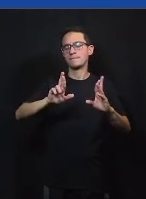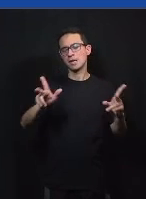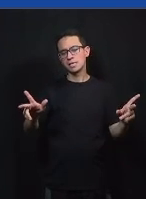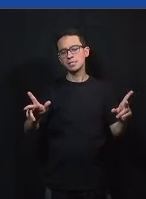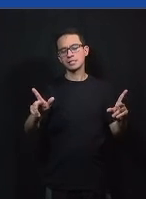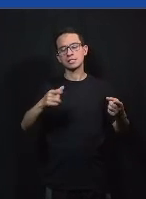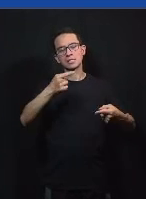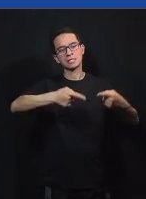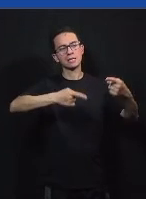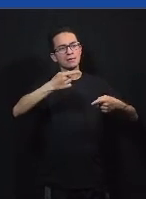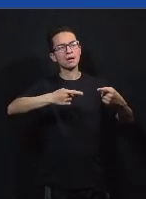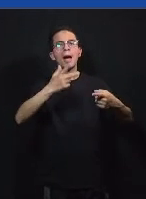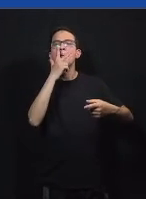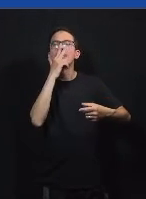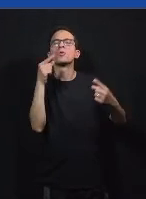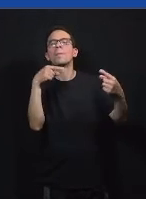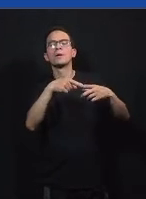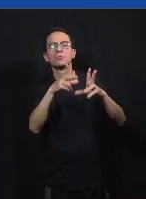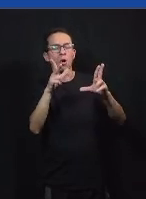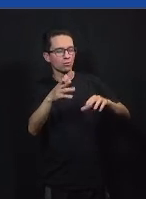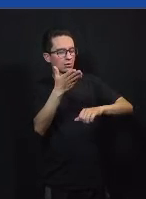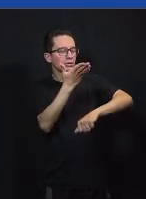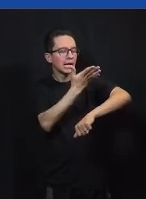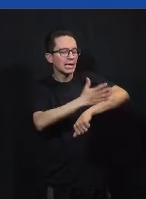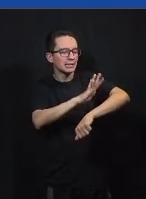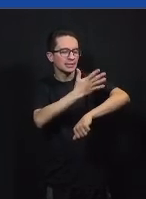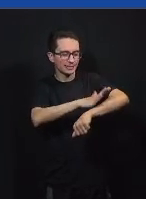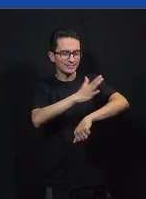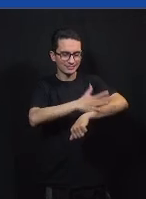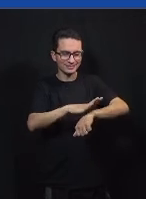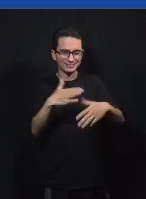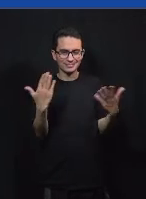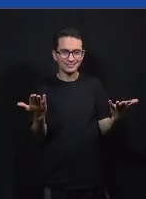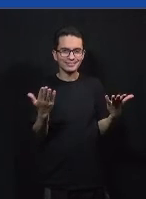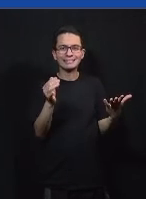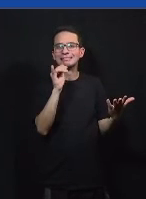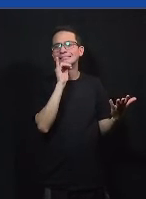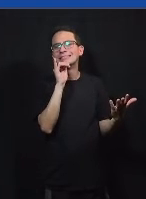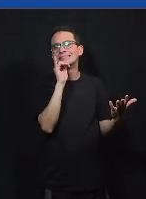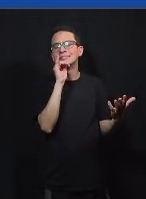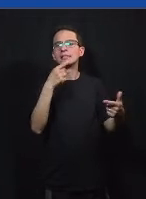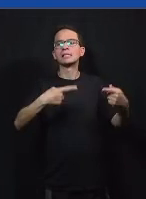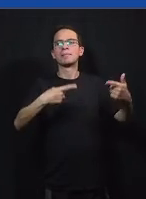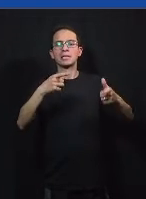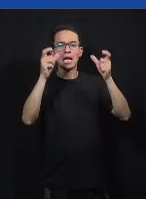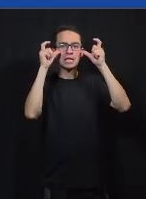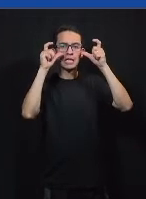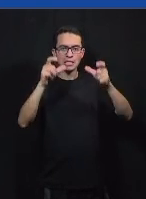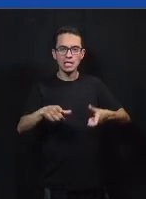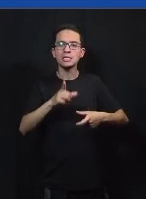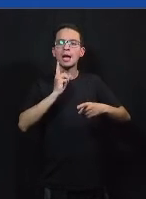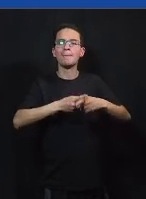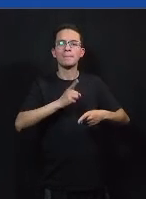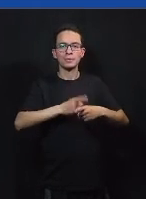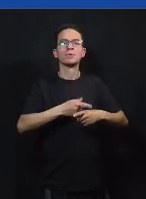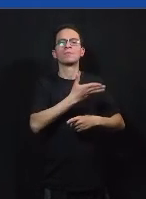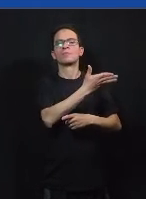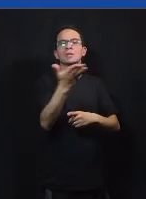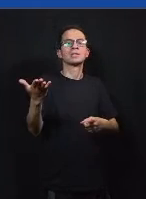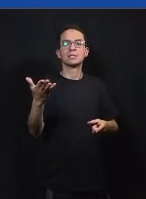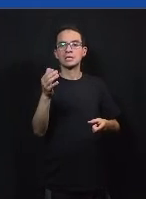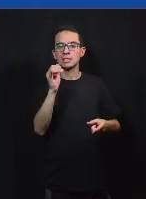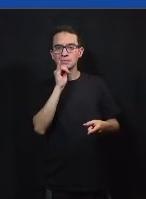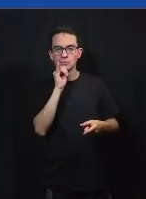o debate como um exercício inclusive assim esse tipo de debate estruturado às vezes ele é menos interessante do ponto de vista de vocês de audiência